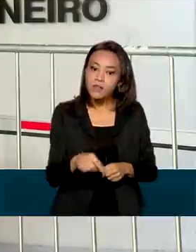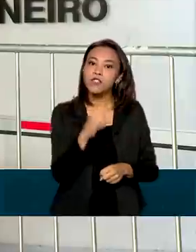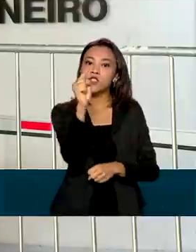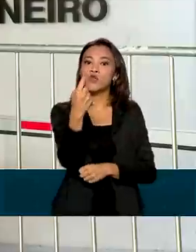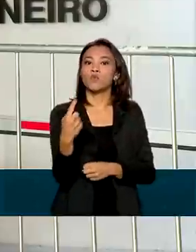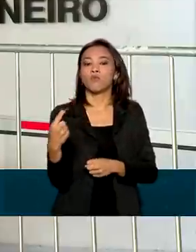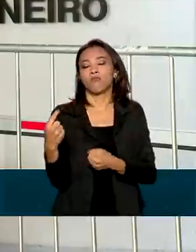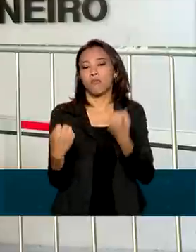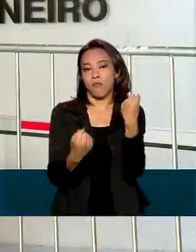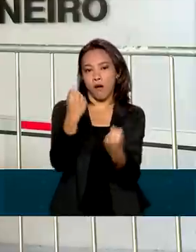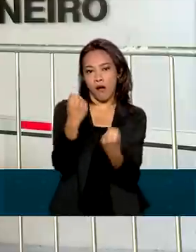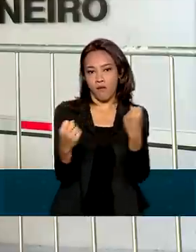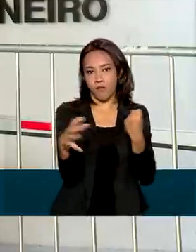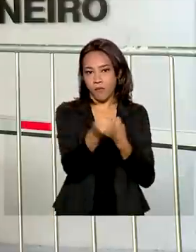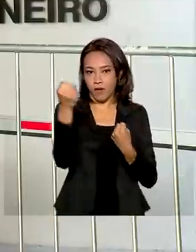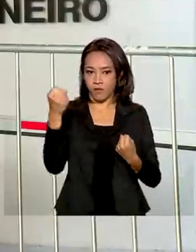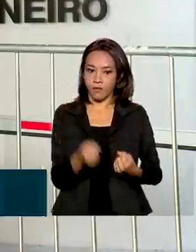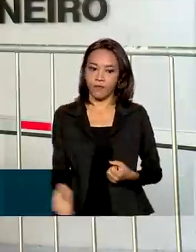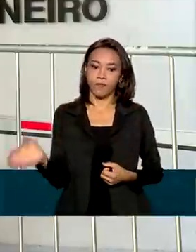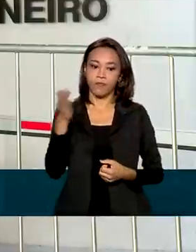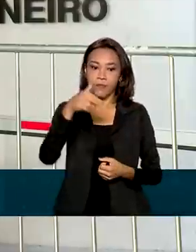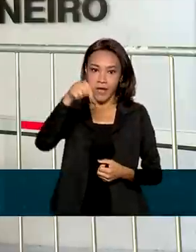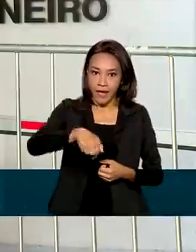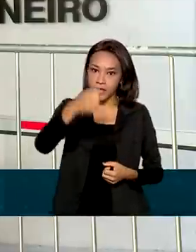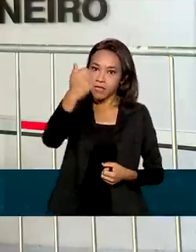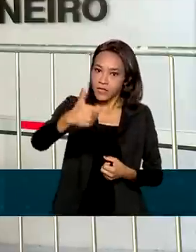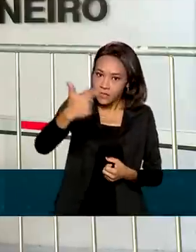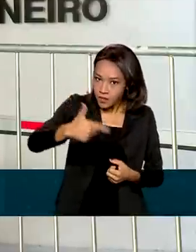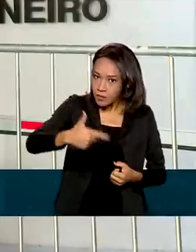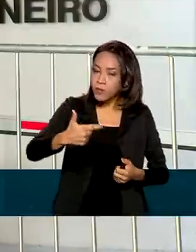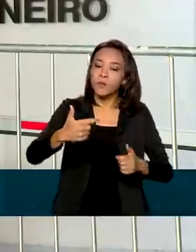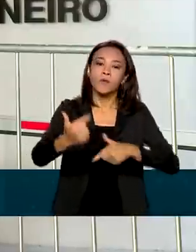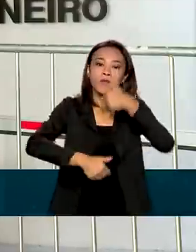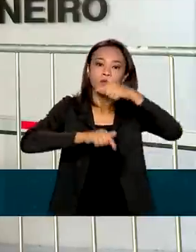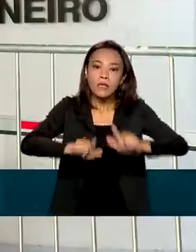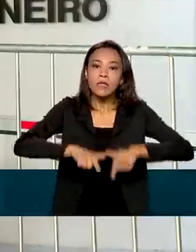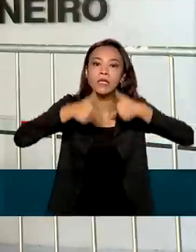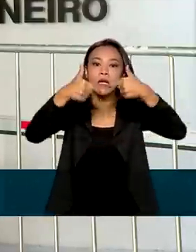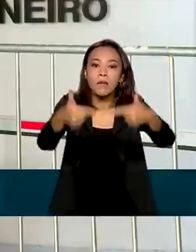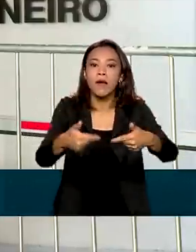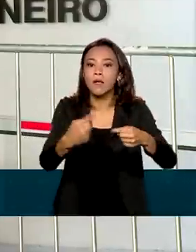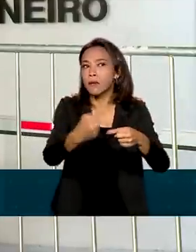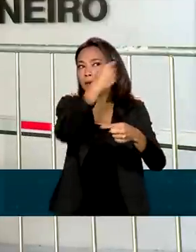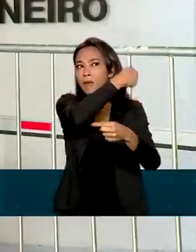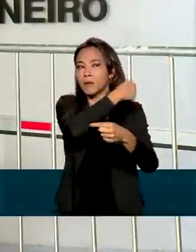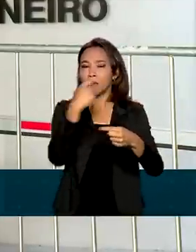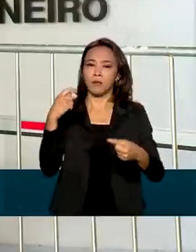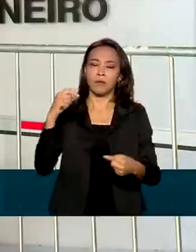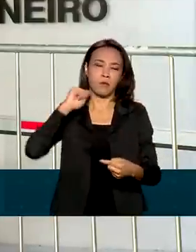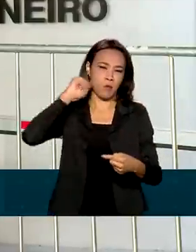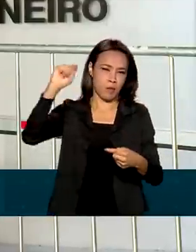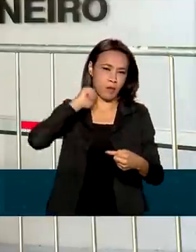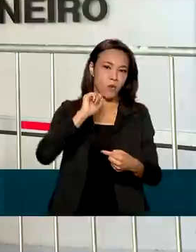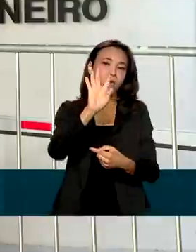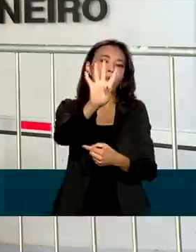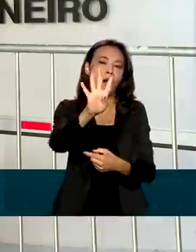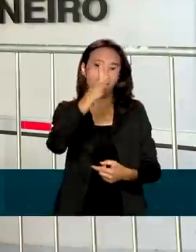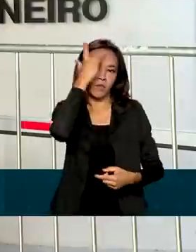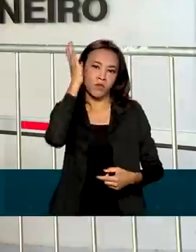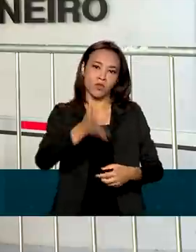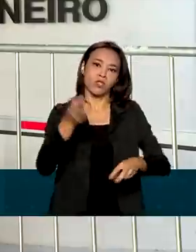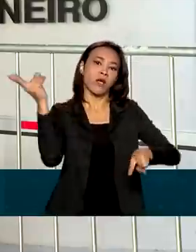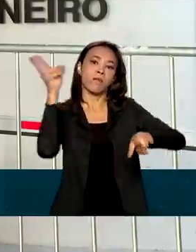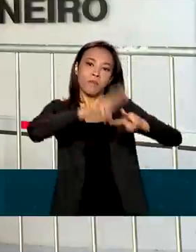um carro. Esta é a segunda fase da operação. Em abril, quatro pessoas já haviam sido presas. A